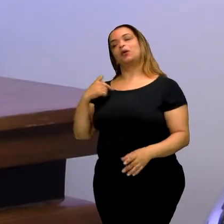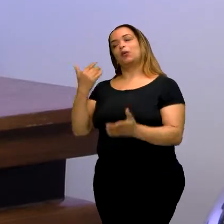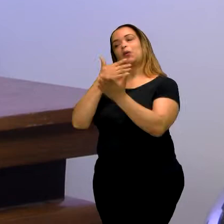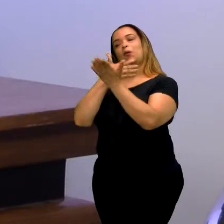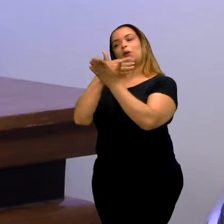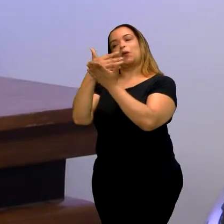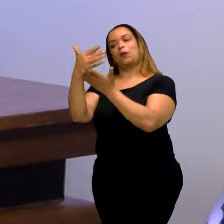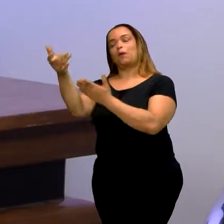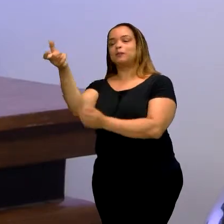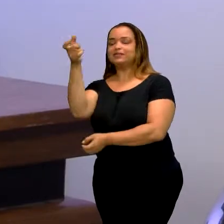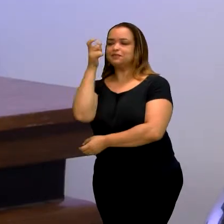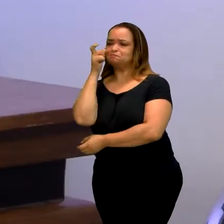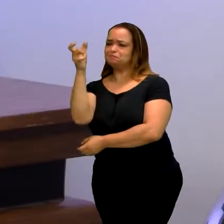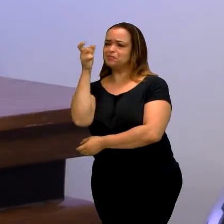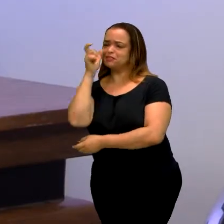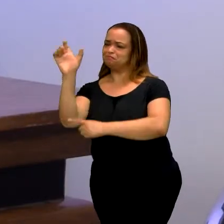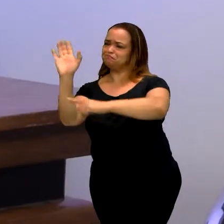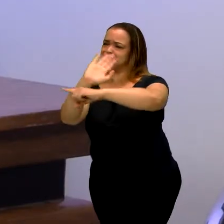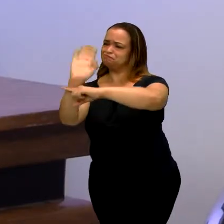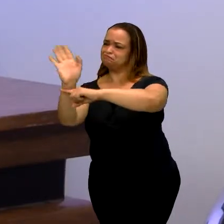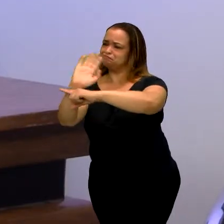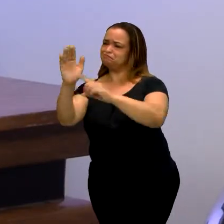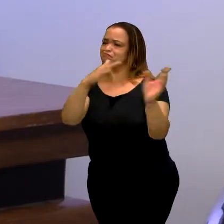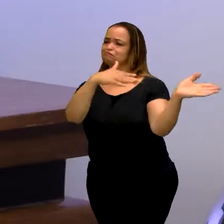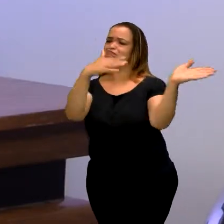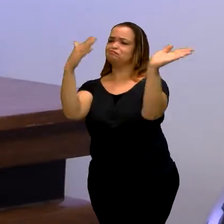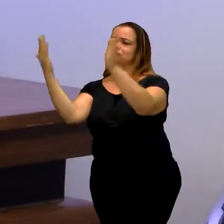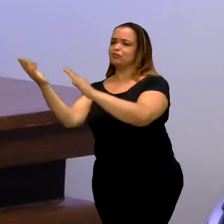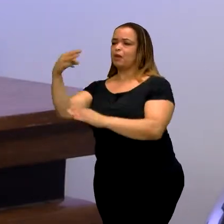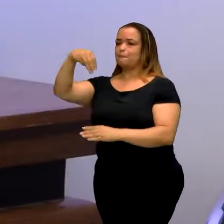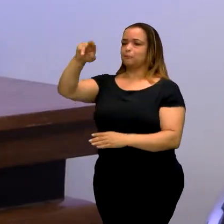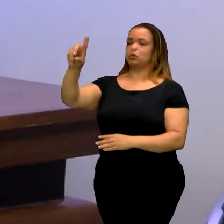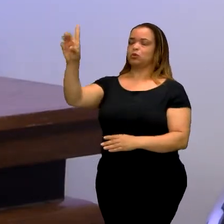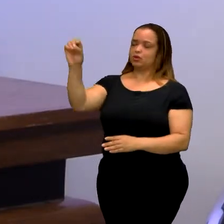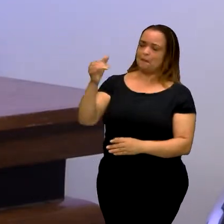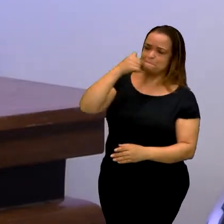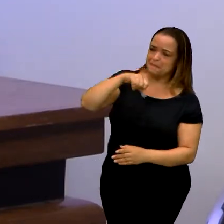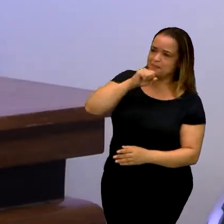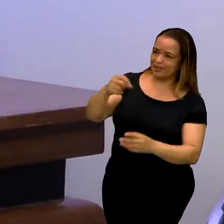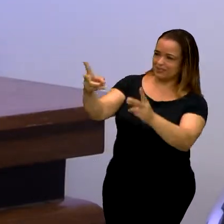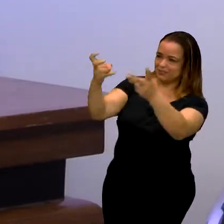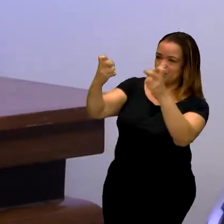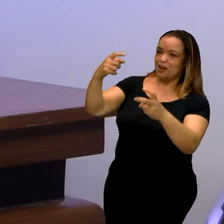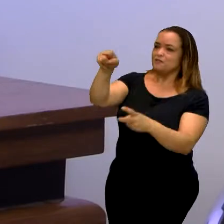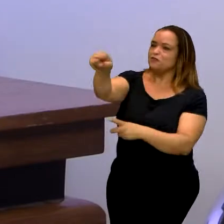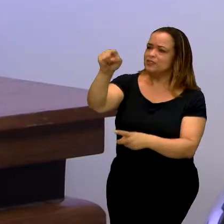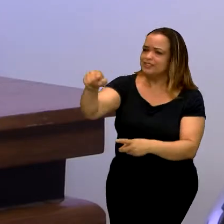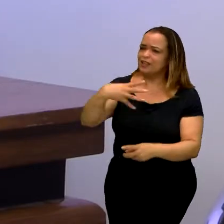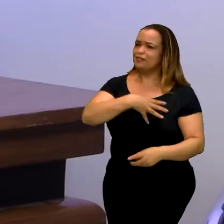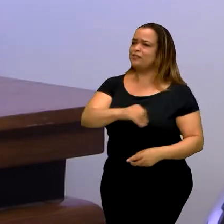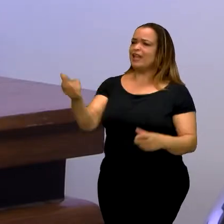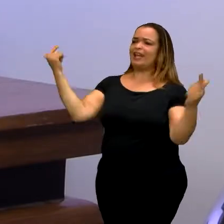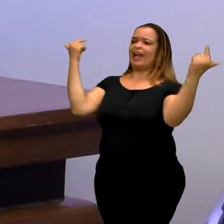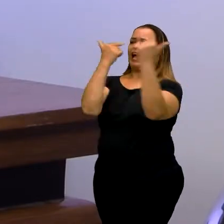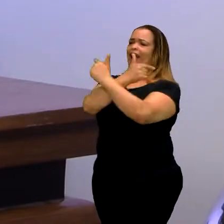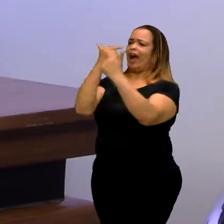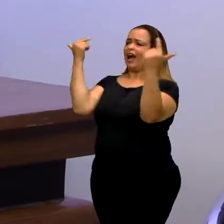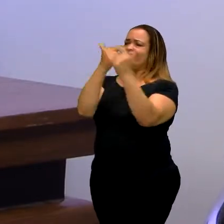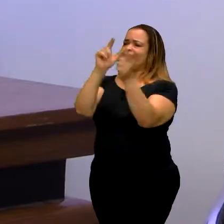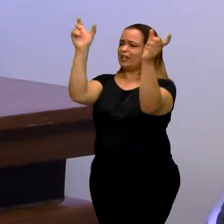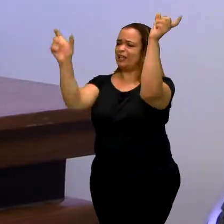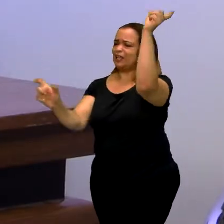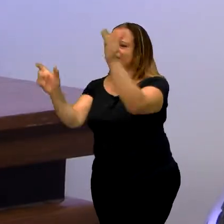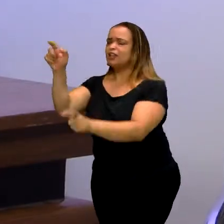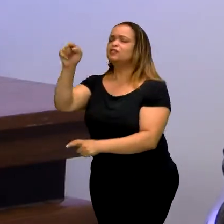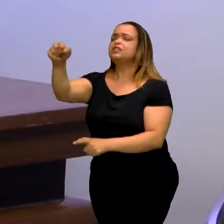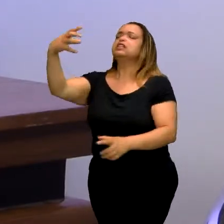assisti bastante a esse programa. Minha mãe falou assim, você vive rindo desse programa, desse personagem? Eu falei, sim. Qual